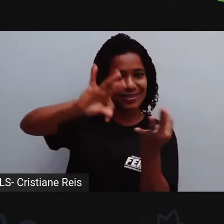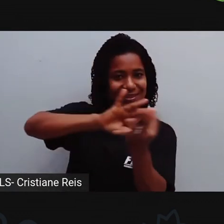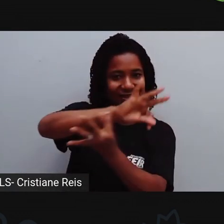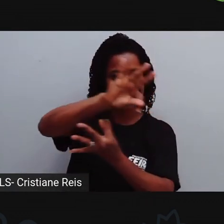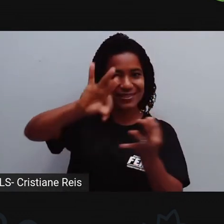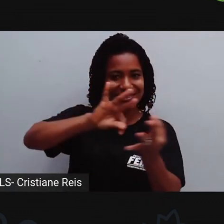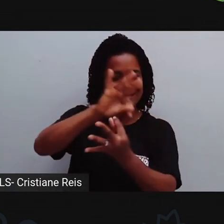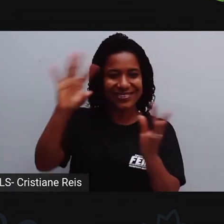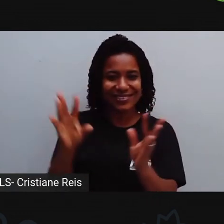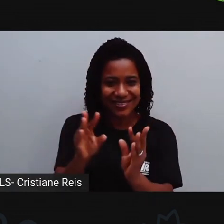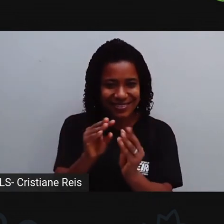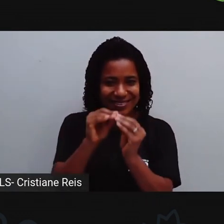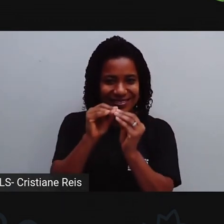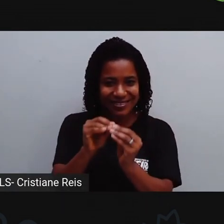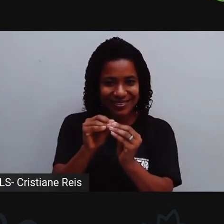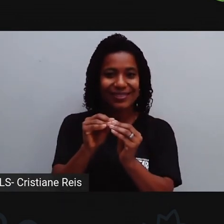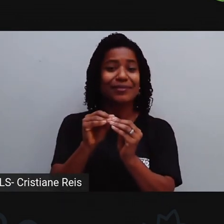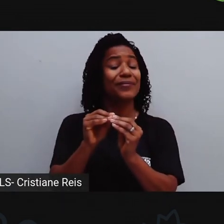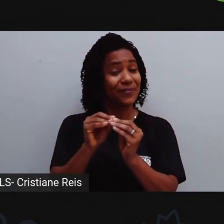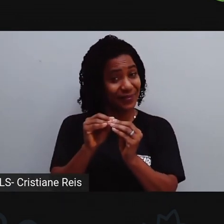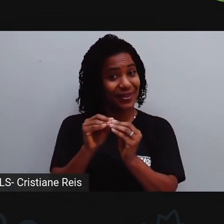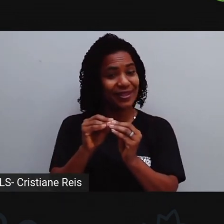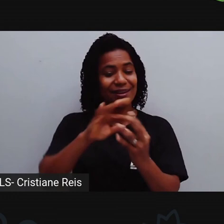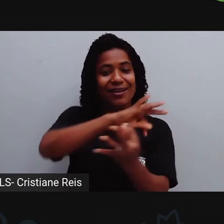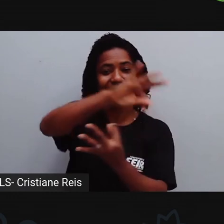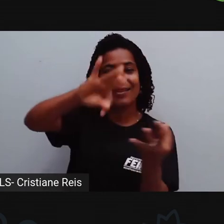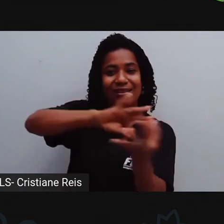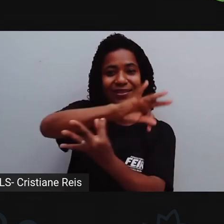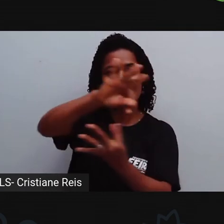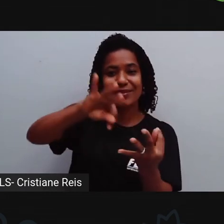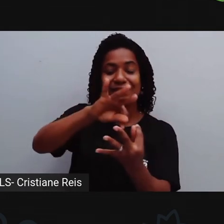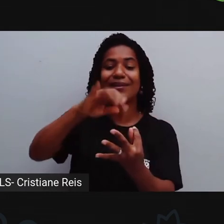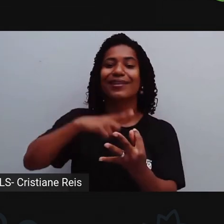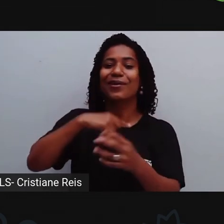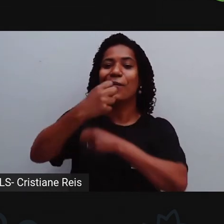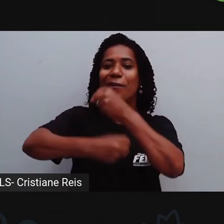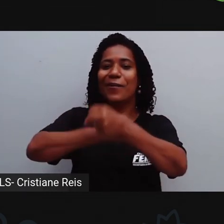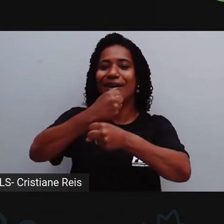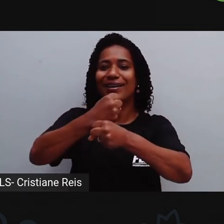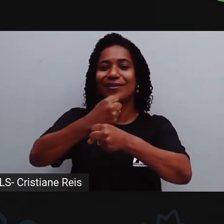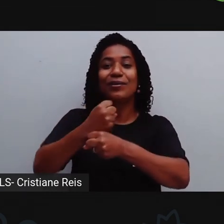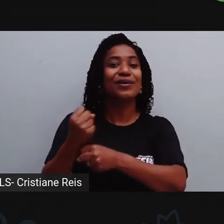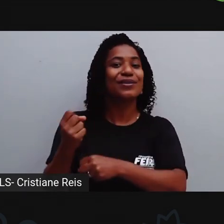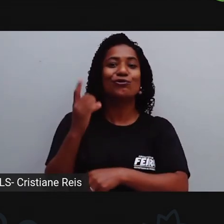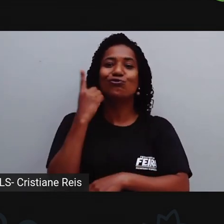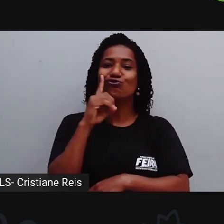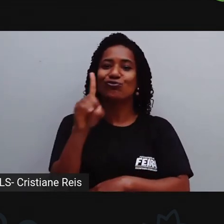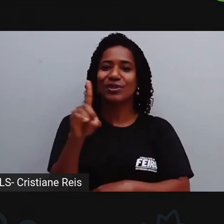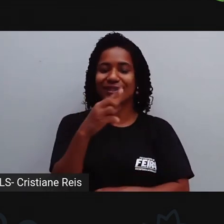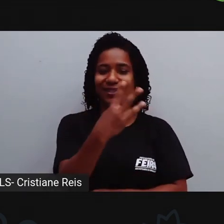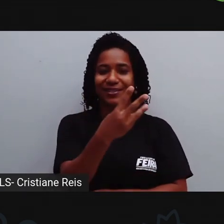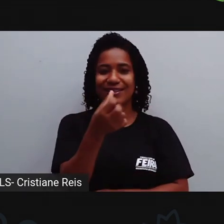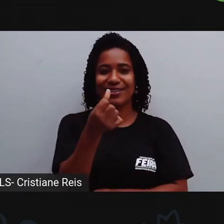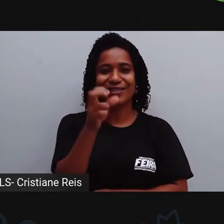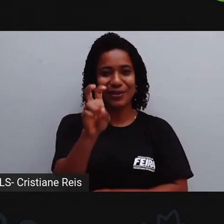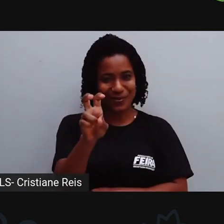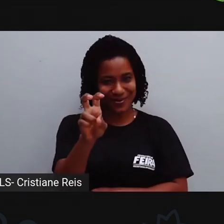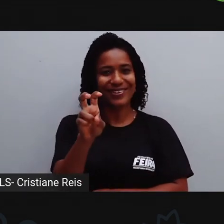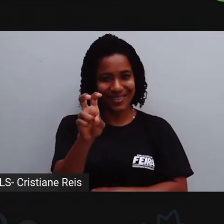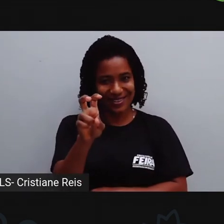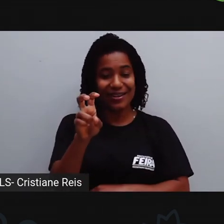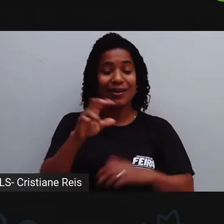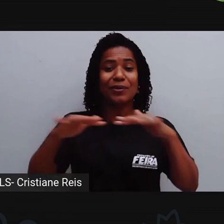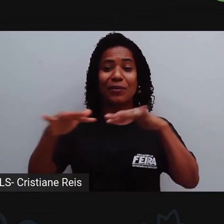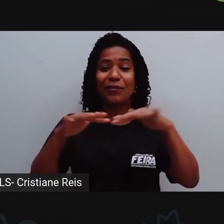Onde o movimento de translação vai dar origem ao ano de 365 dias. Porém, esse movimento acontece